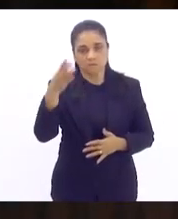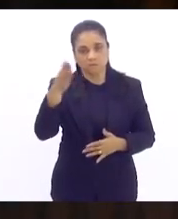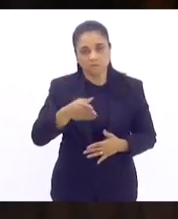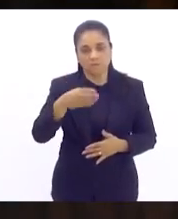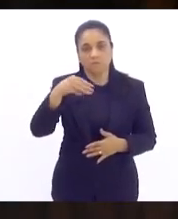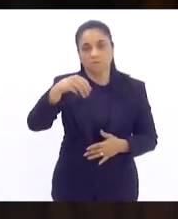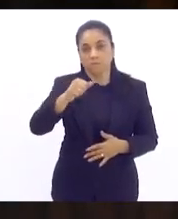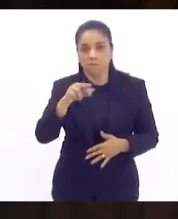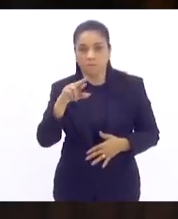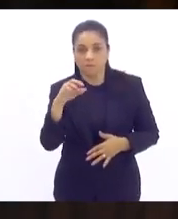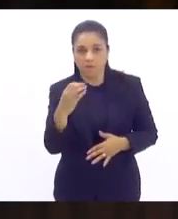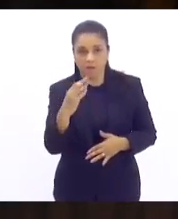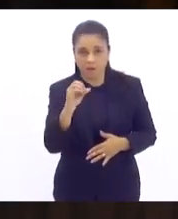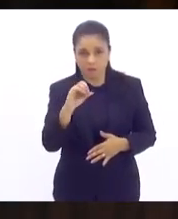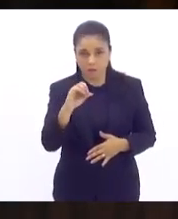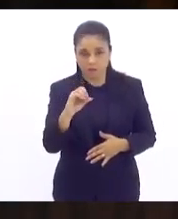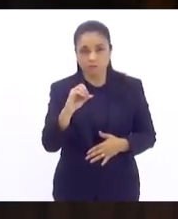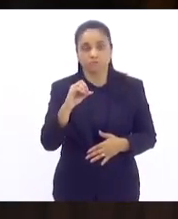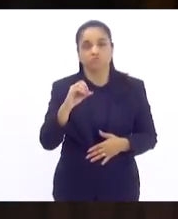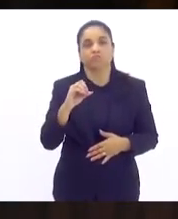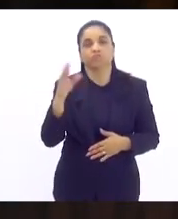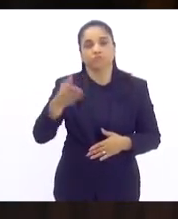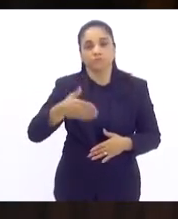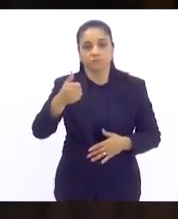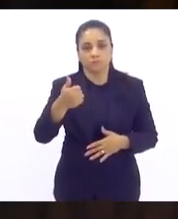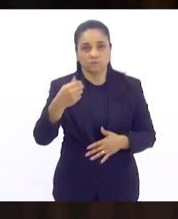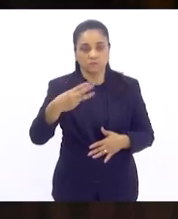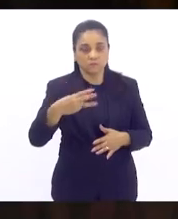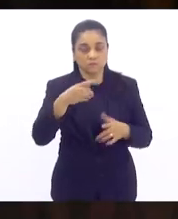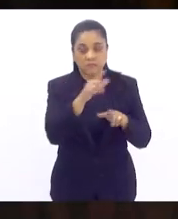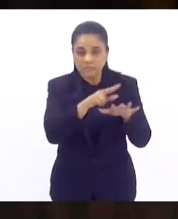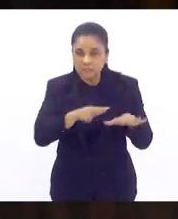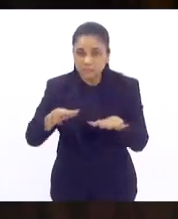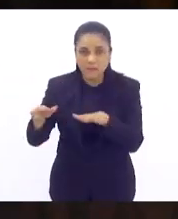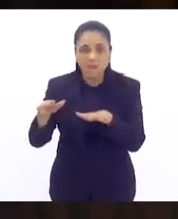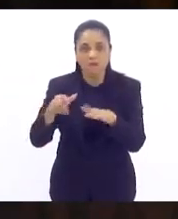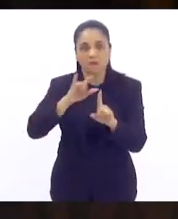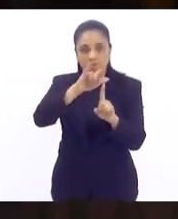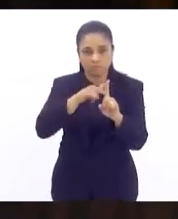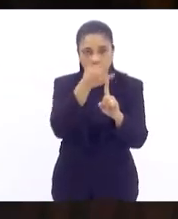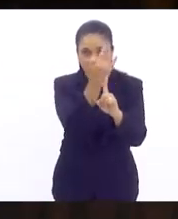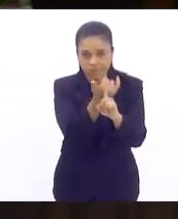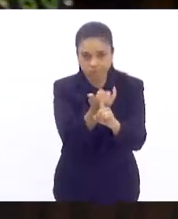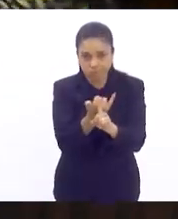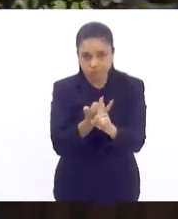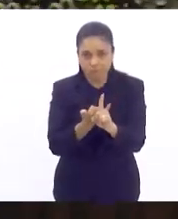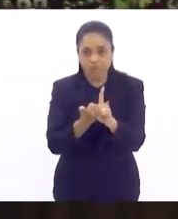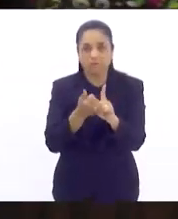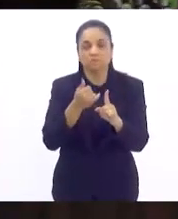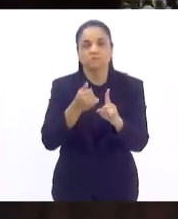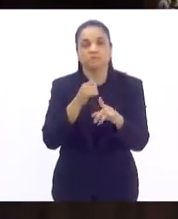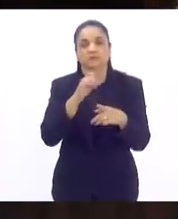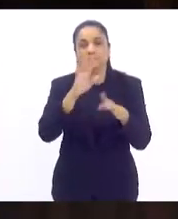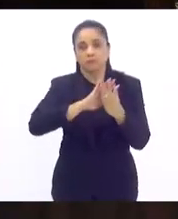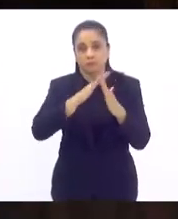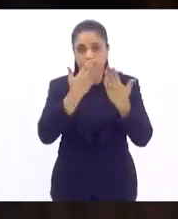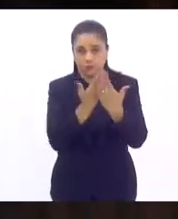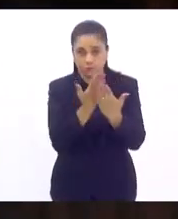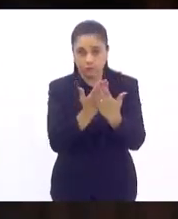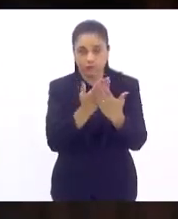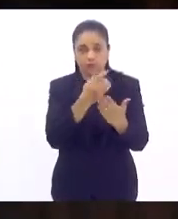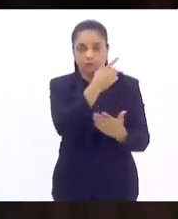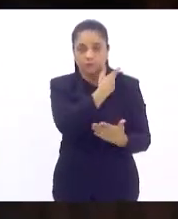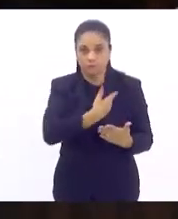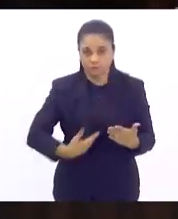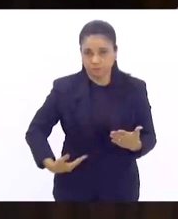que institui a semana de combate ao bullying e ao cyberbullying nas escolas públicas da rede estadual do Rio de Janeiro,